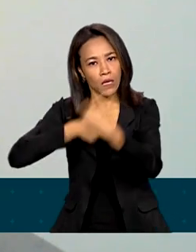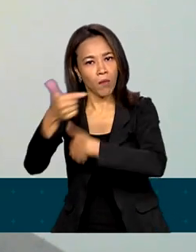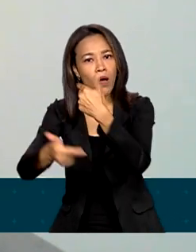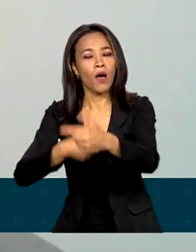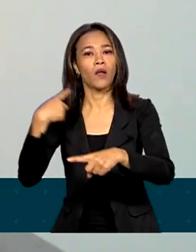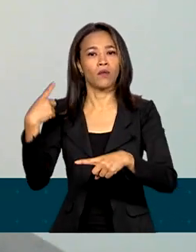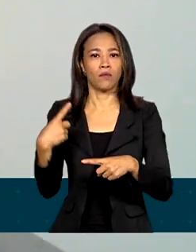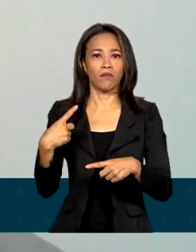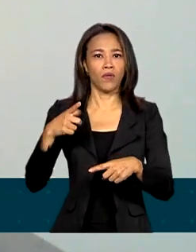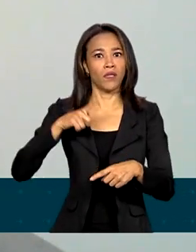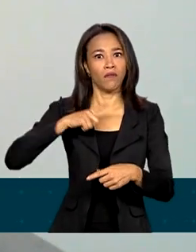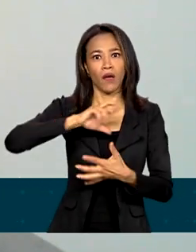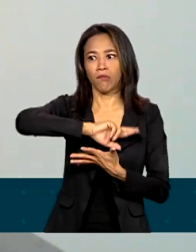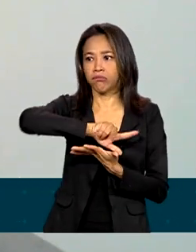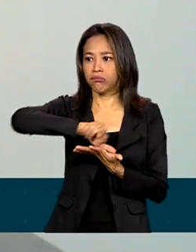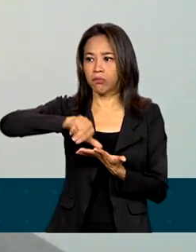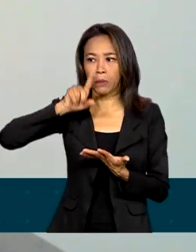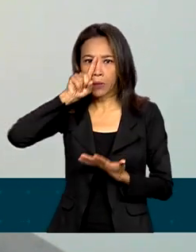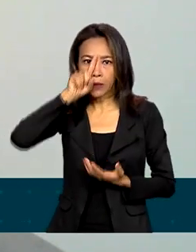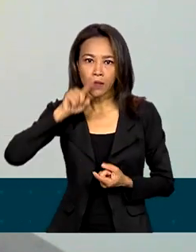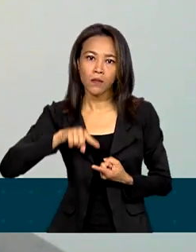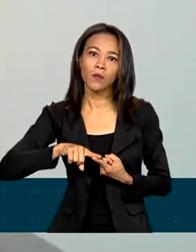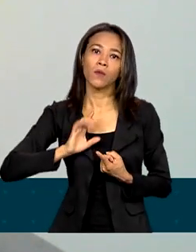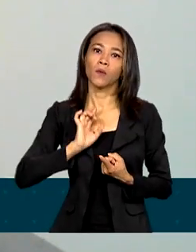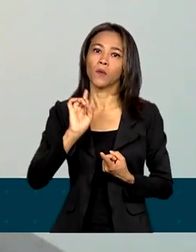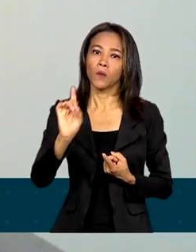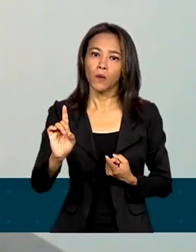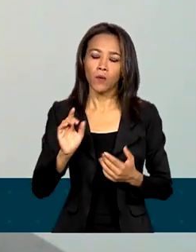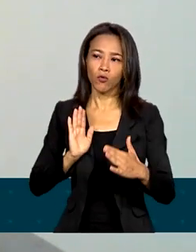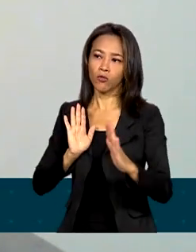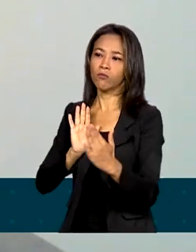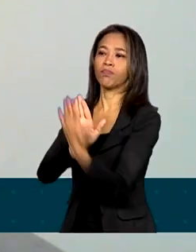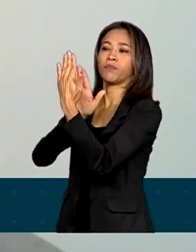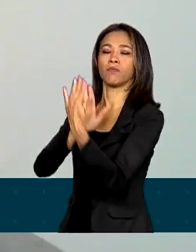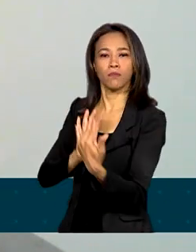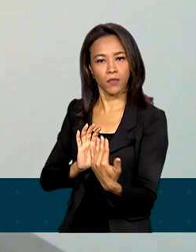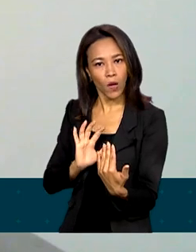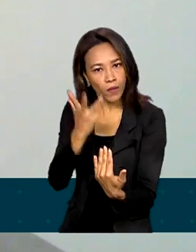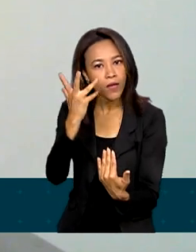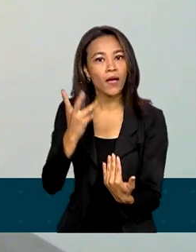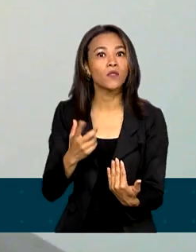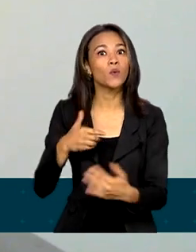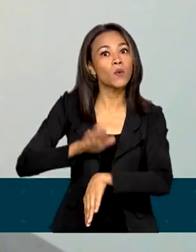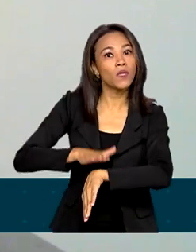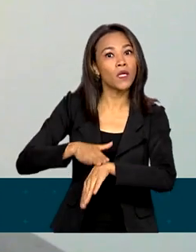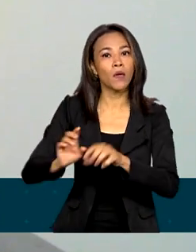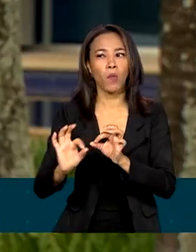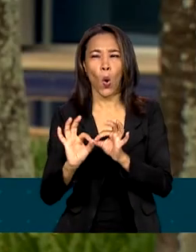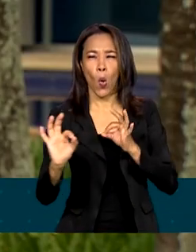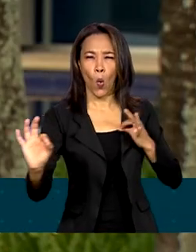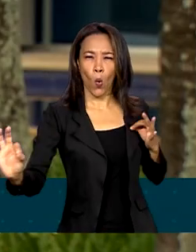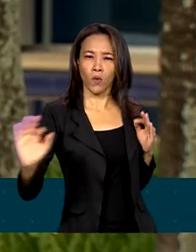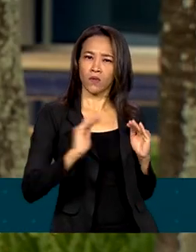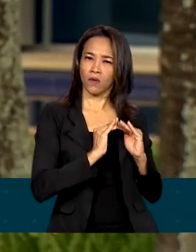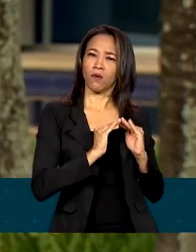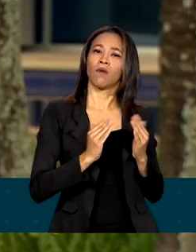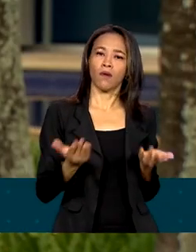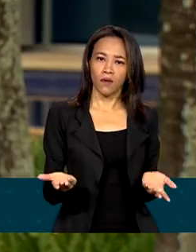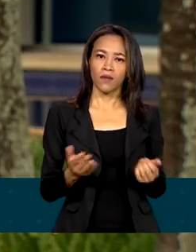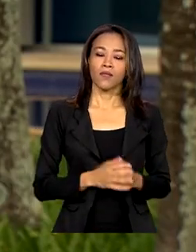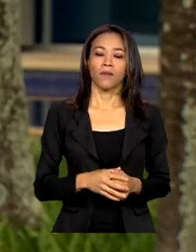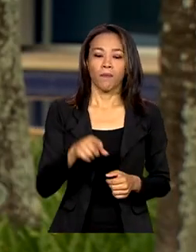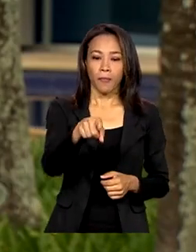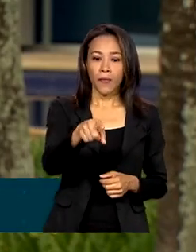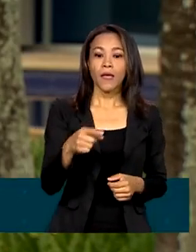associado a ela, ao risco, aos embates, ao tempo que você fica longe de casa. A ação é uma